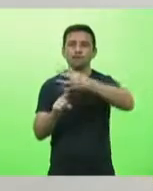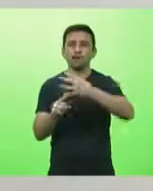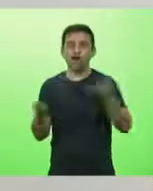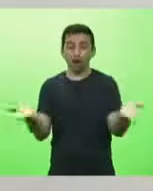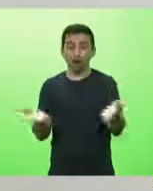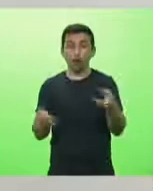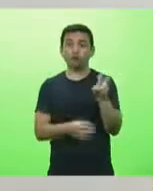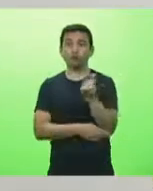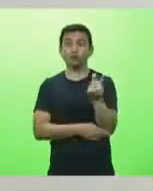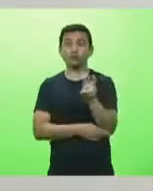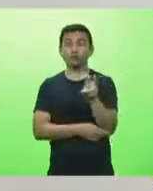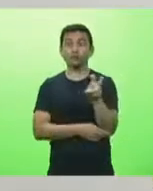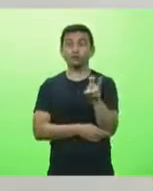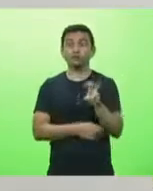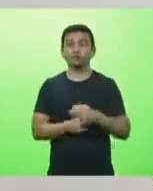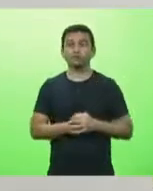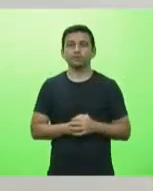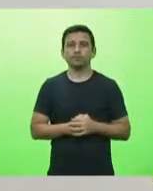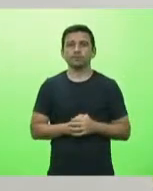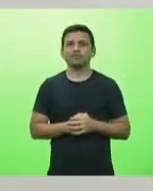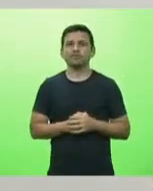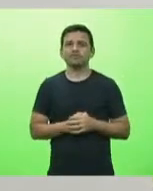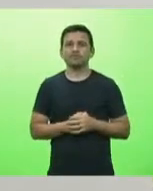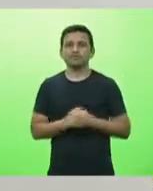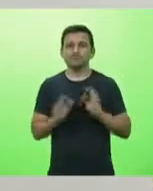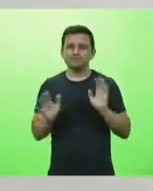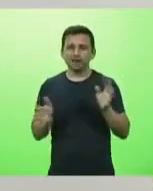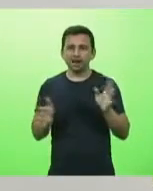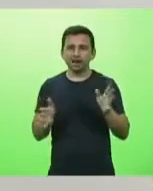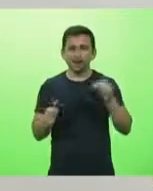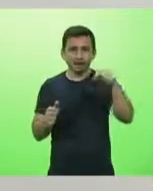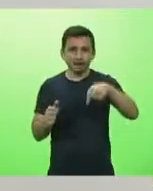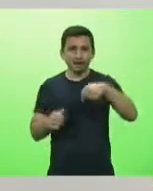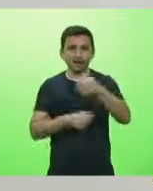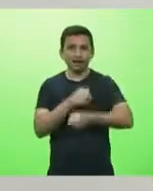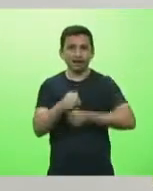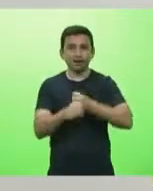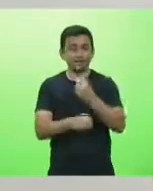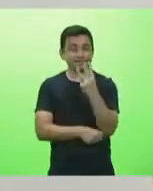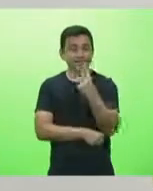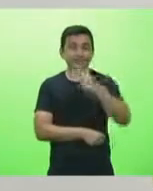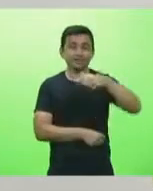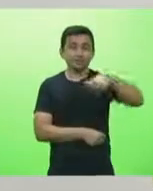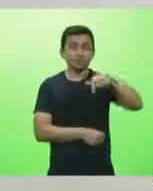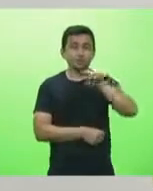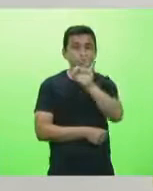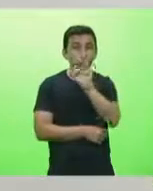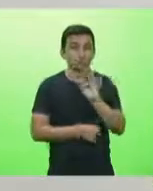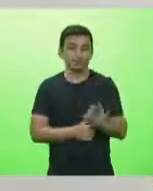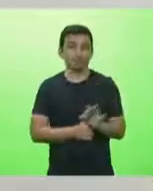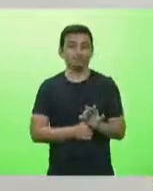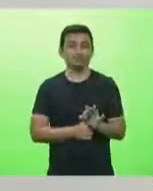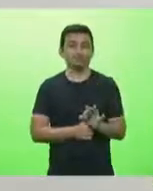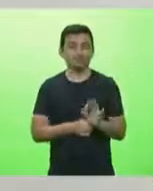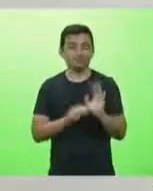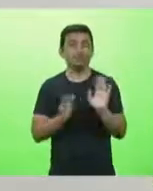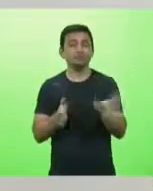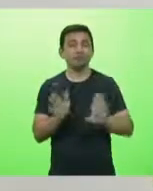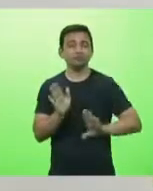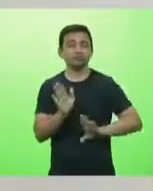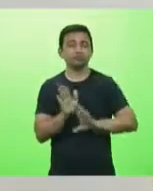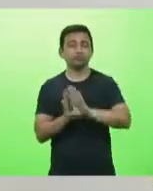aumento. Já houve, só neste ano, quase um aumento de 37%. 37%.